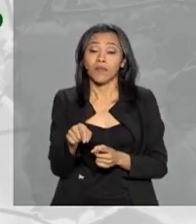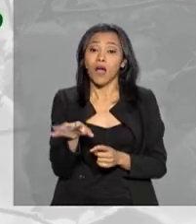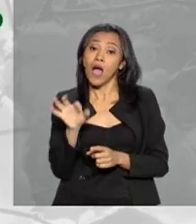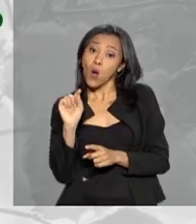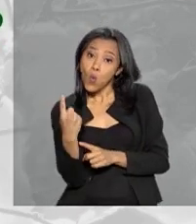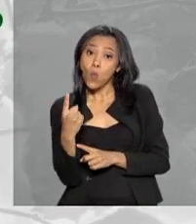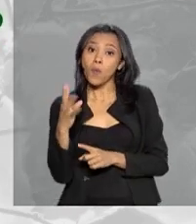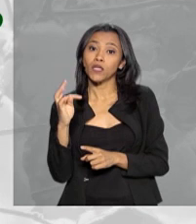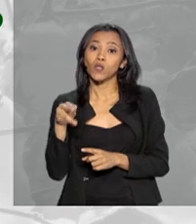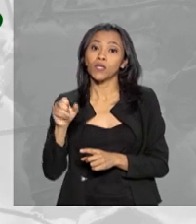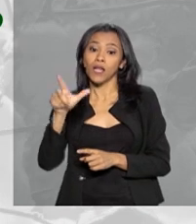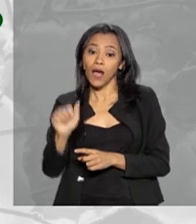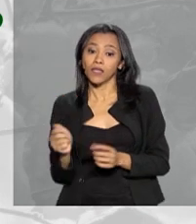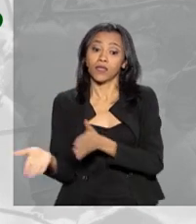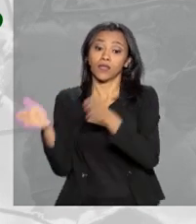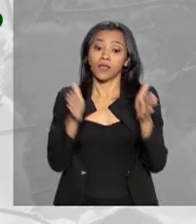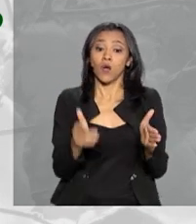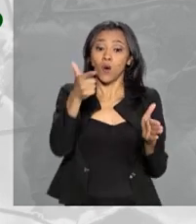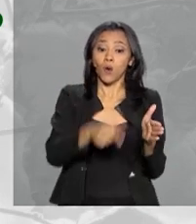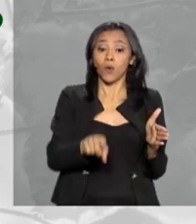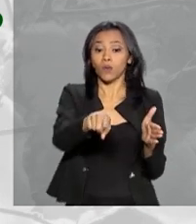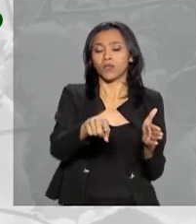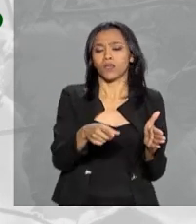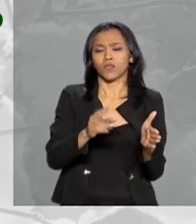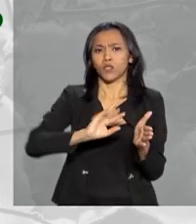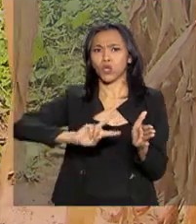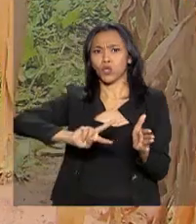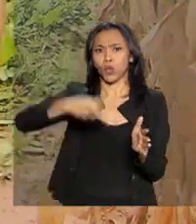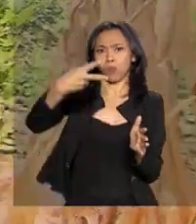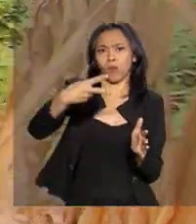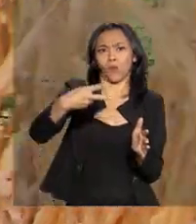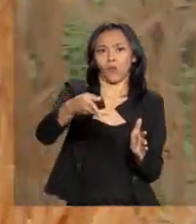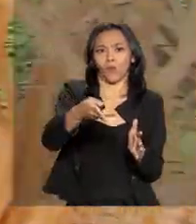Nas áreas com plantio direto, a produção mais que dobrou.